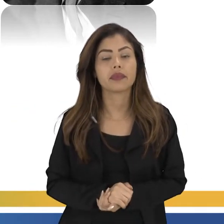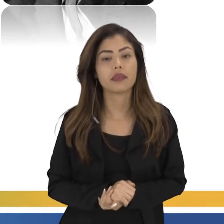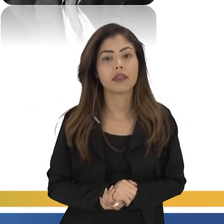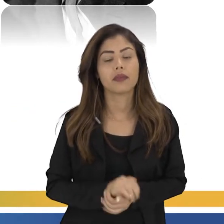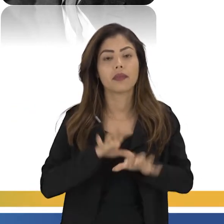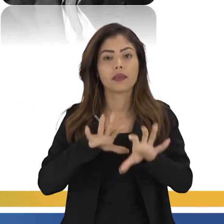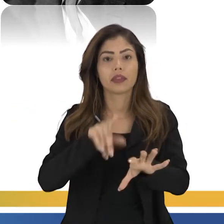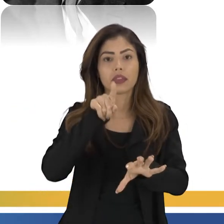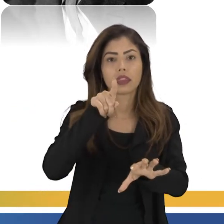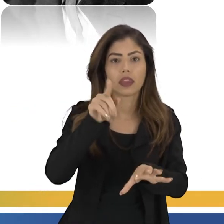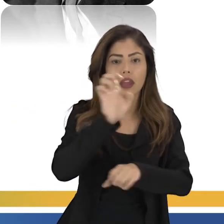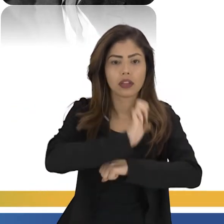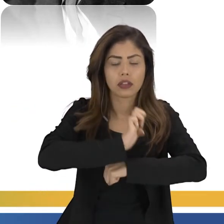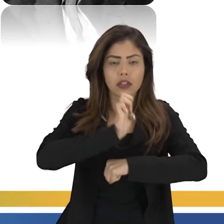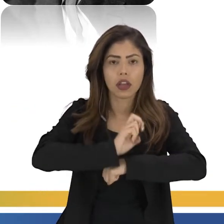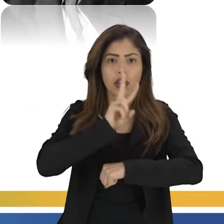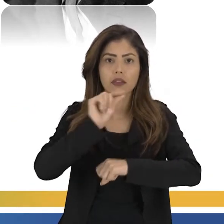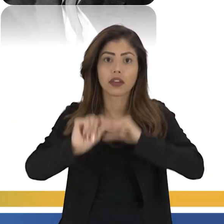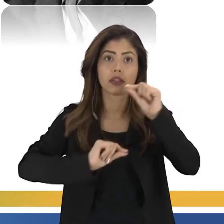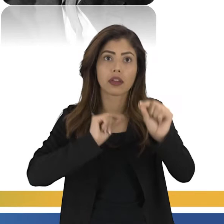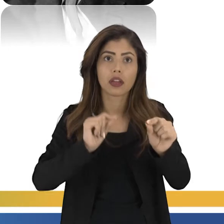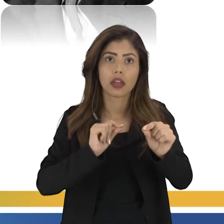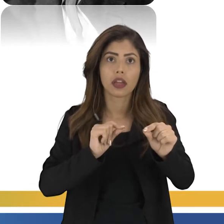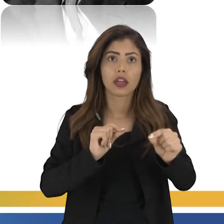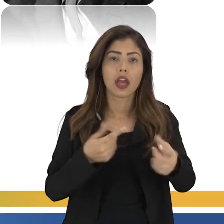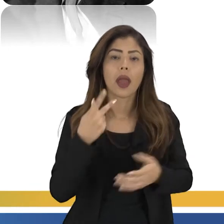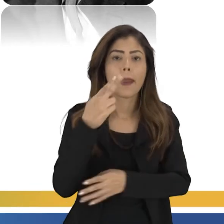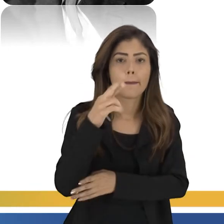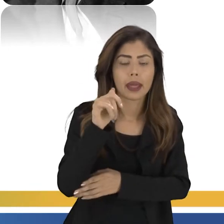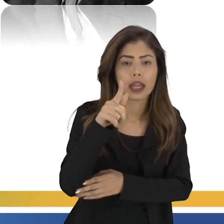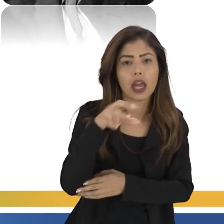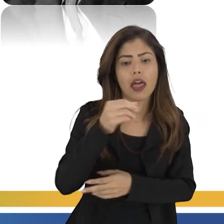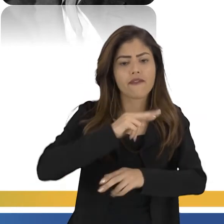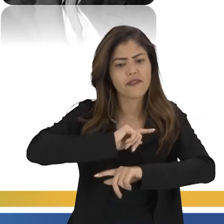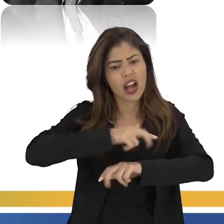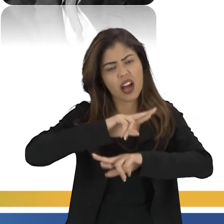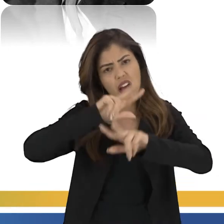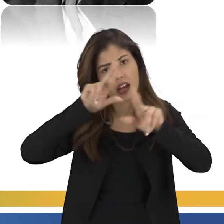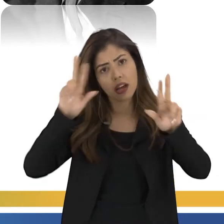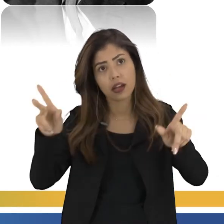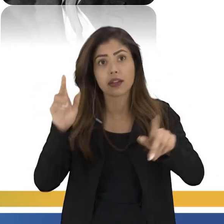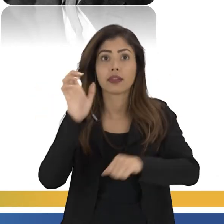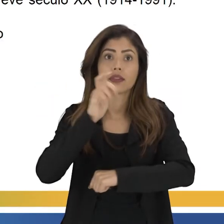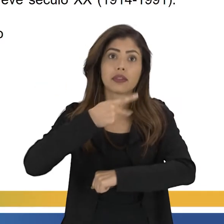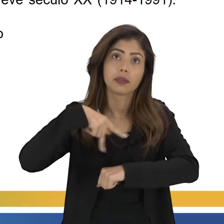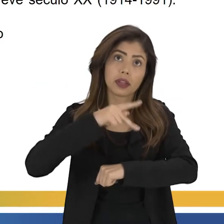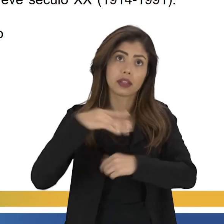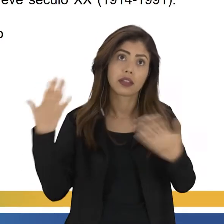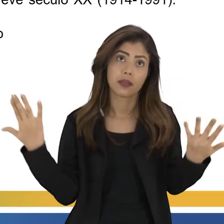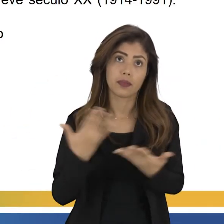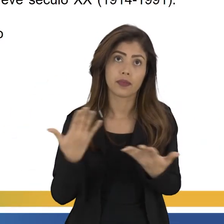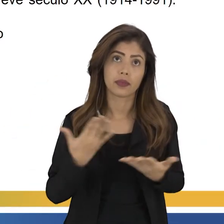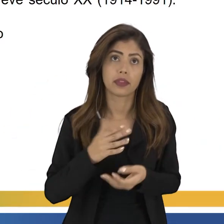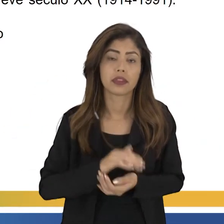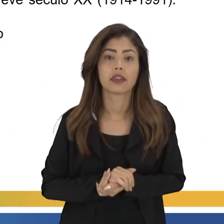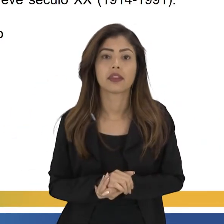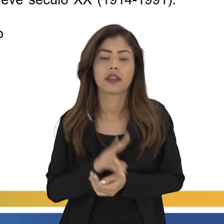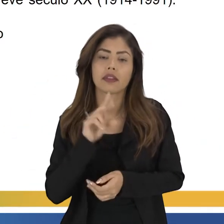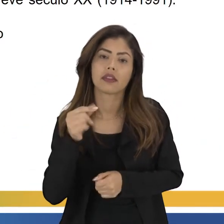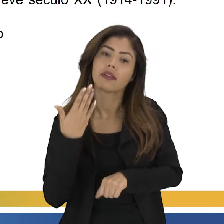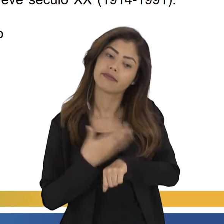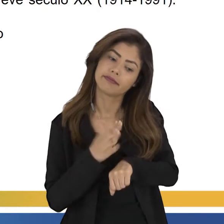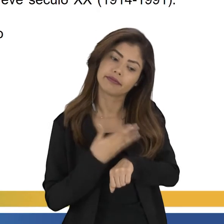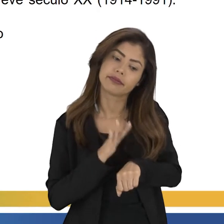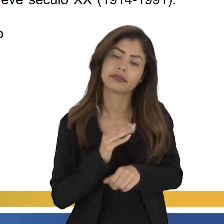esse Estado de Bem-Estar Social, ele vai ser empregado em vários países, ok? Então agora a gente vai para o nosso